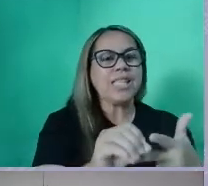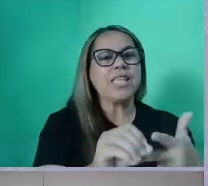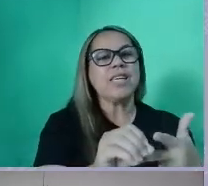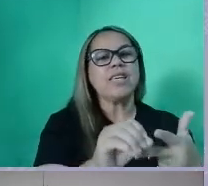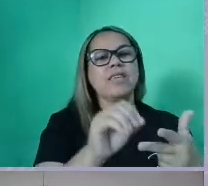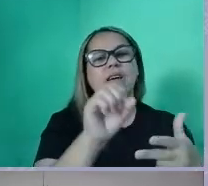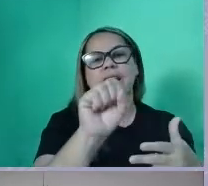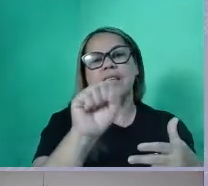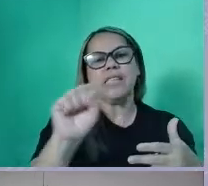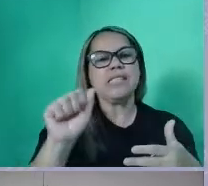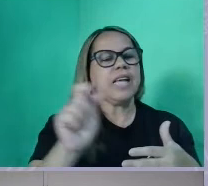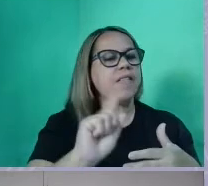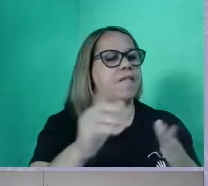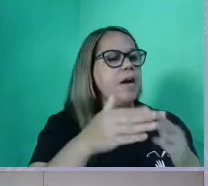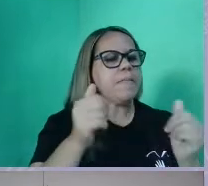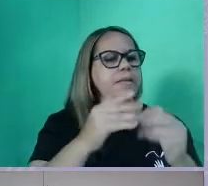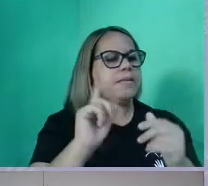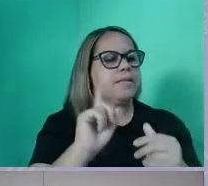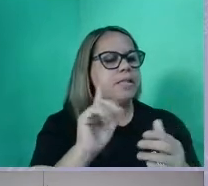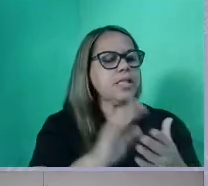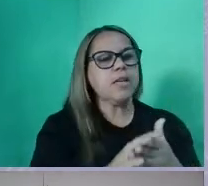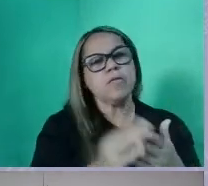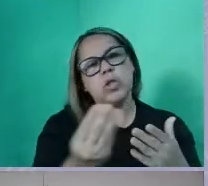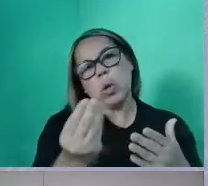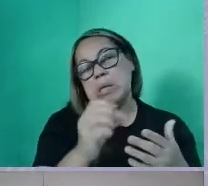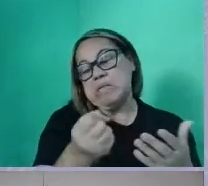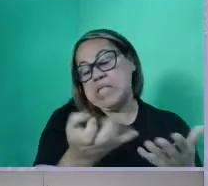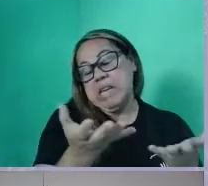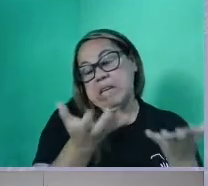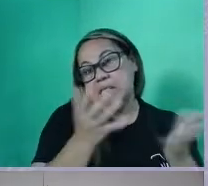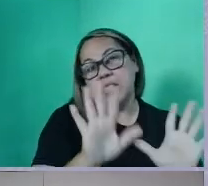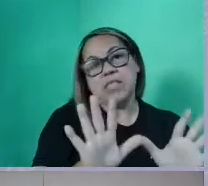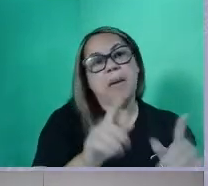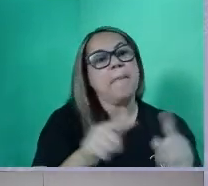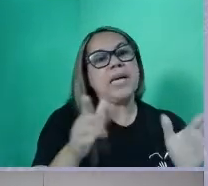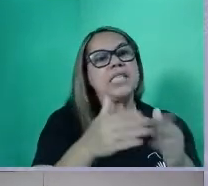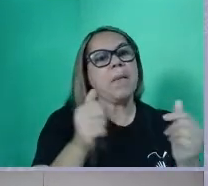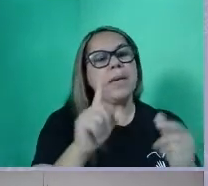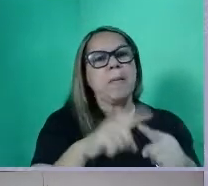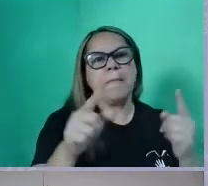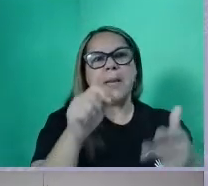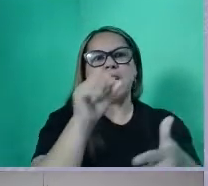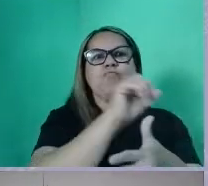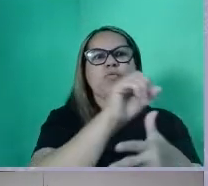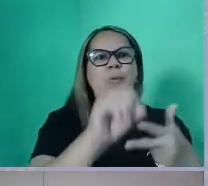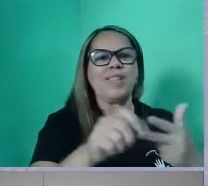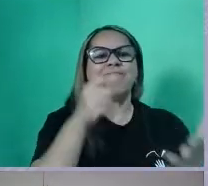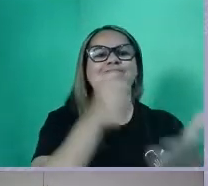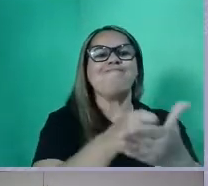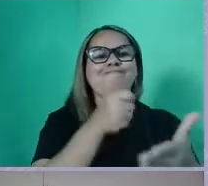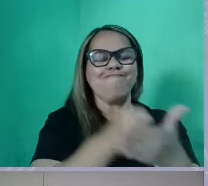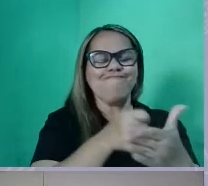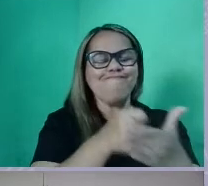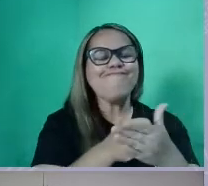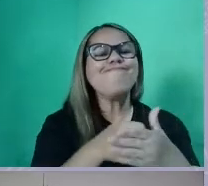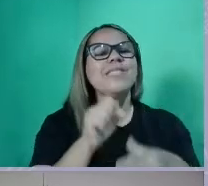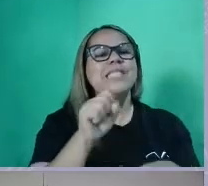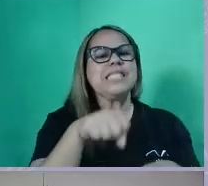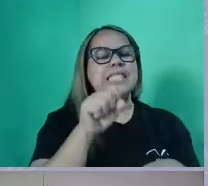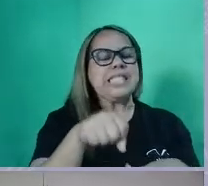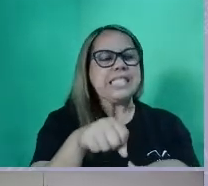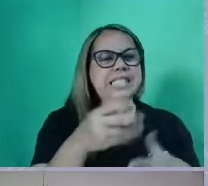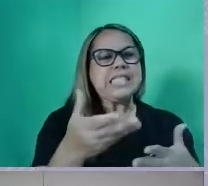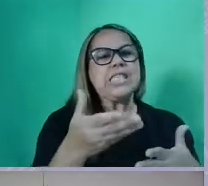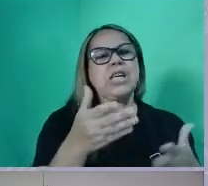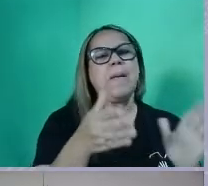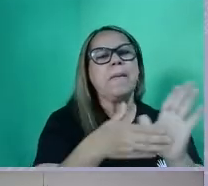vai pedir necessariamente essa proposta, você coloca se você quiser, mas não se pede, mas no Enem tem que fazer, tem que ter, certo? E é uma proposta de